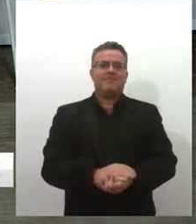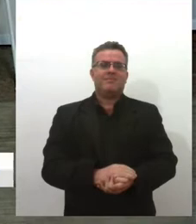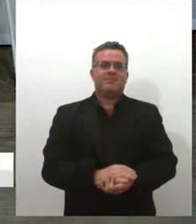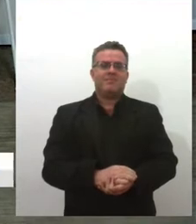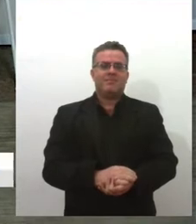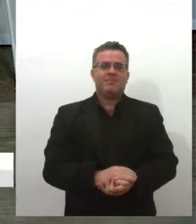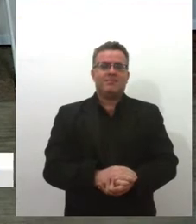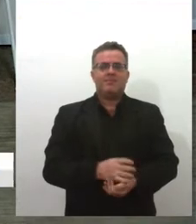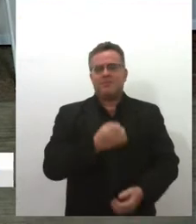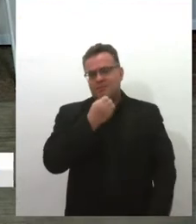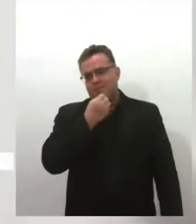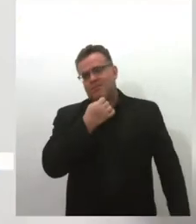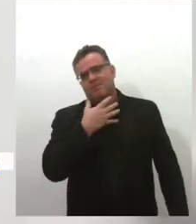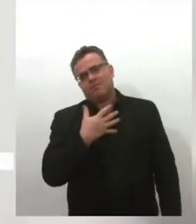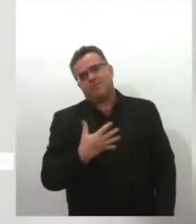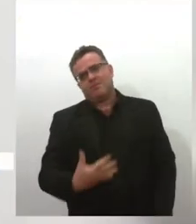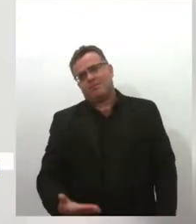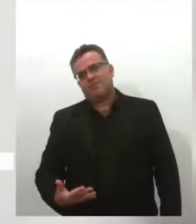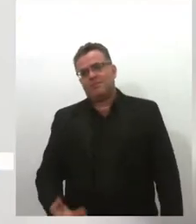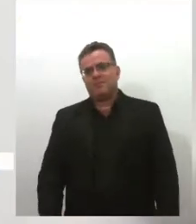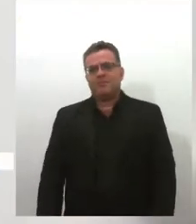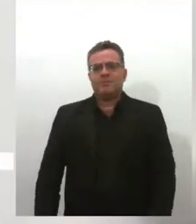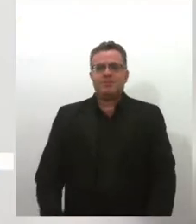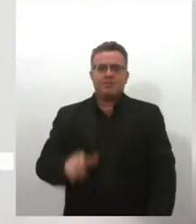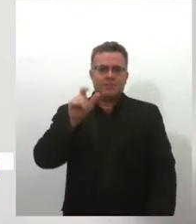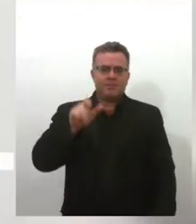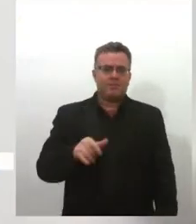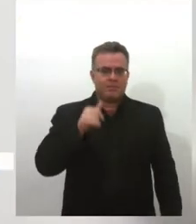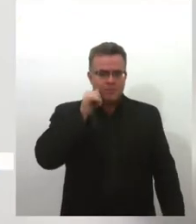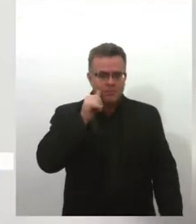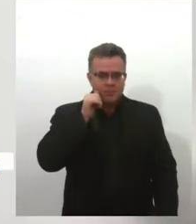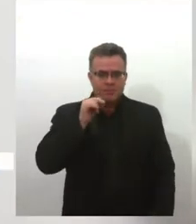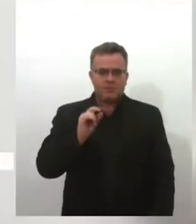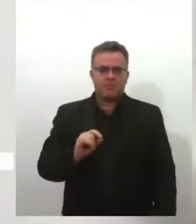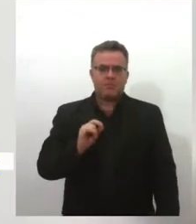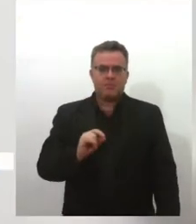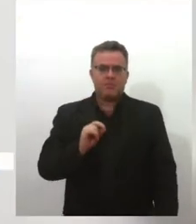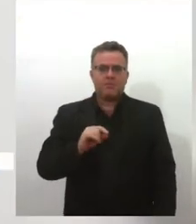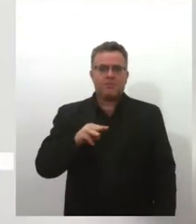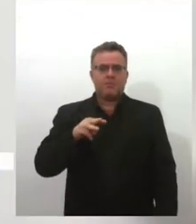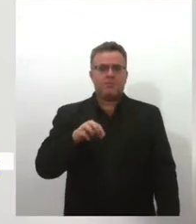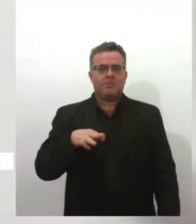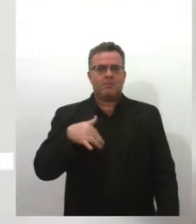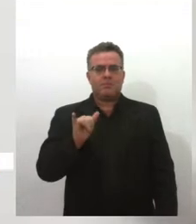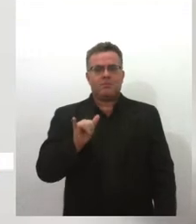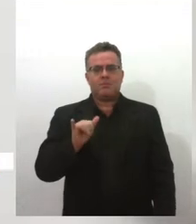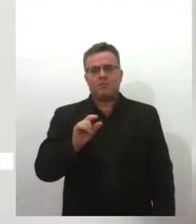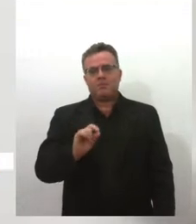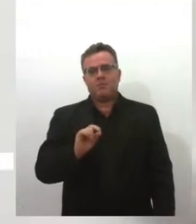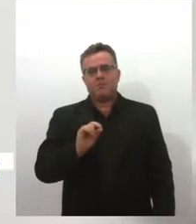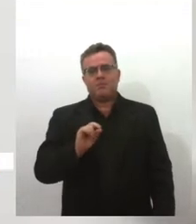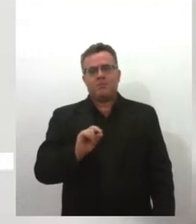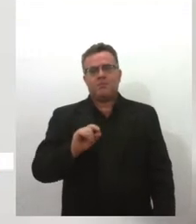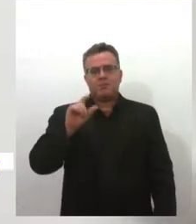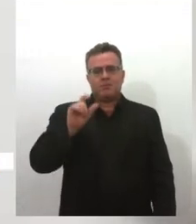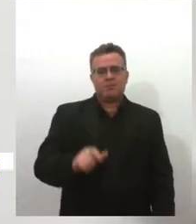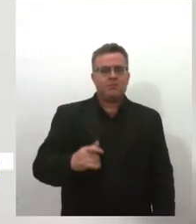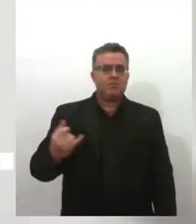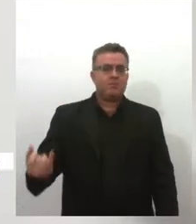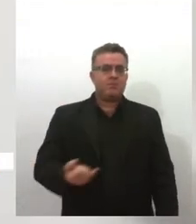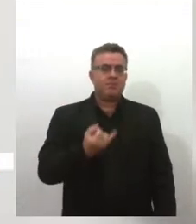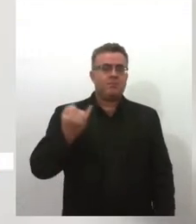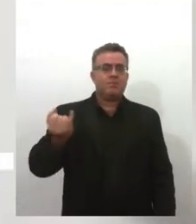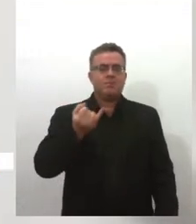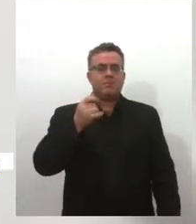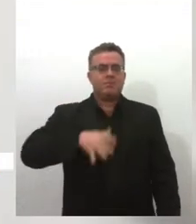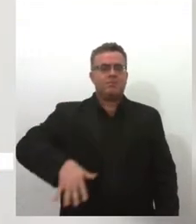Bom, assim, a Marie Curie, ela é uma das mulheres mais importantes na área nuclear.